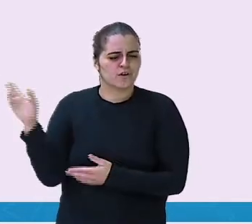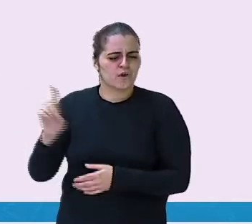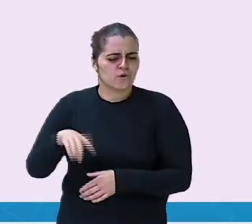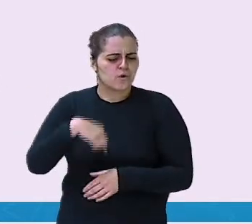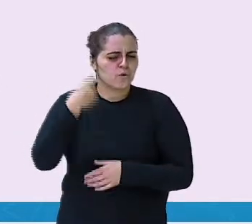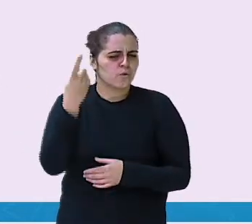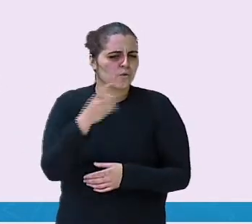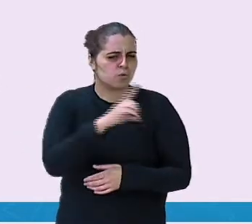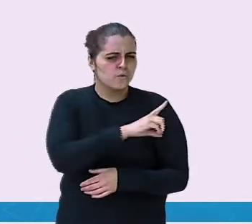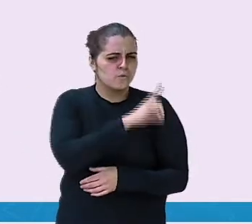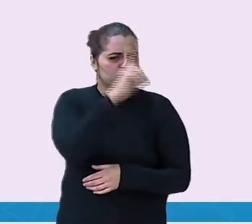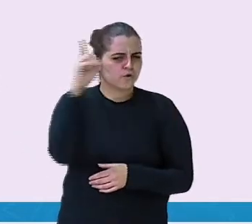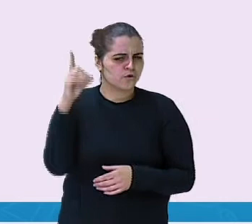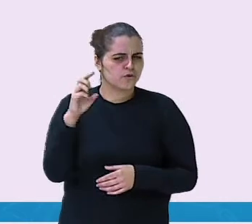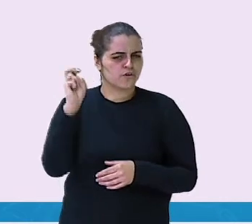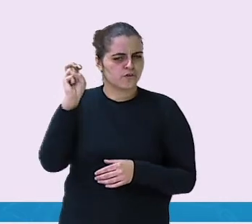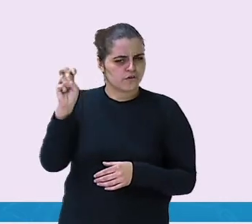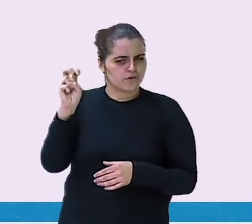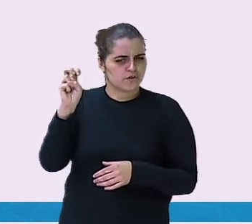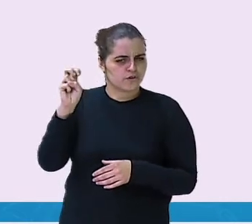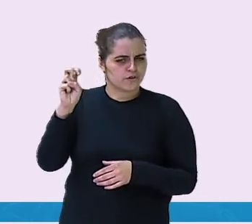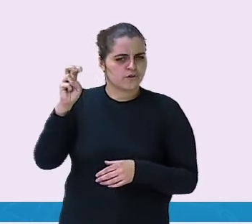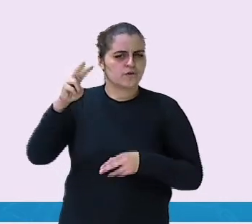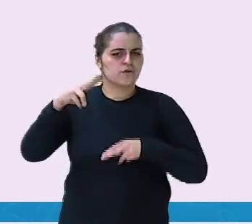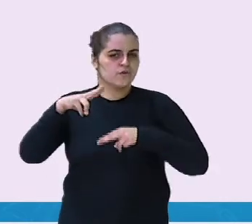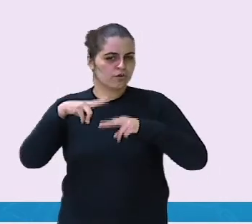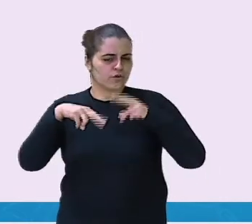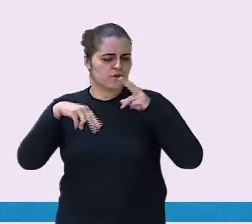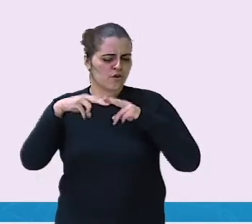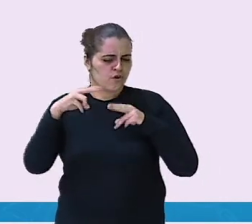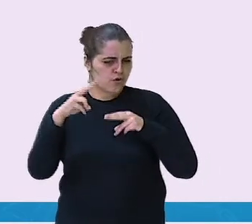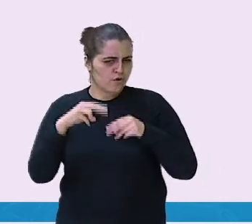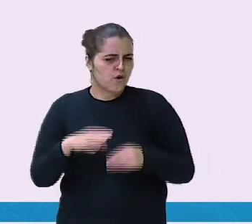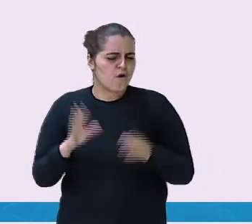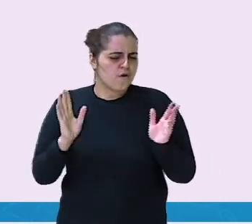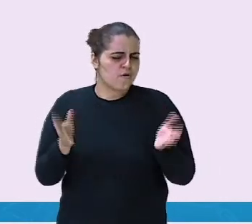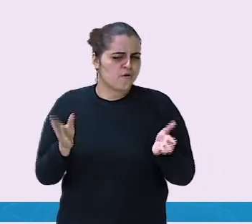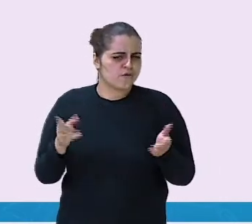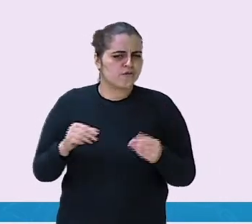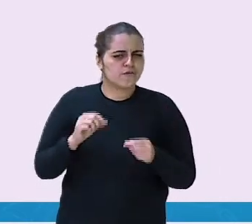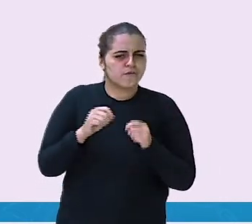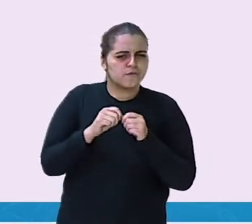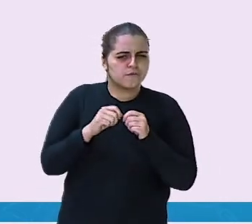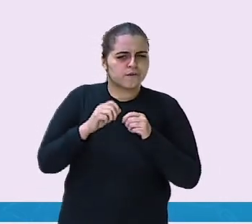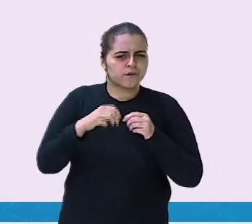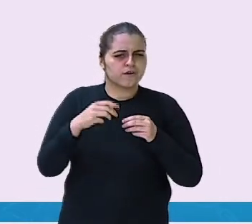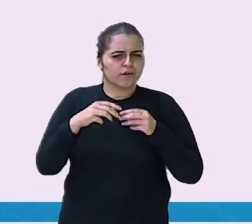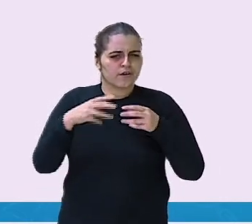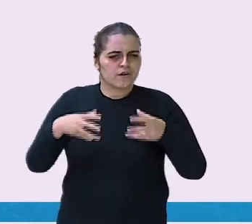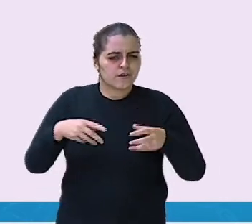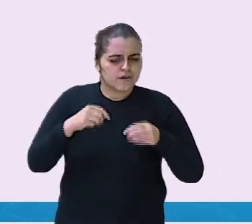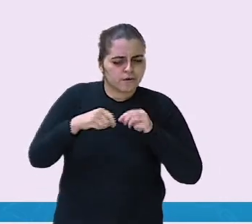No dia 5 de junho. Hoje, a gente fez colar de macarrão na aula de